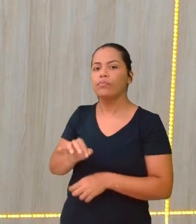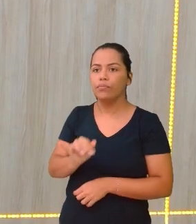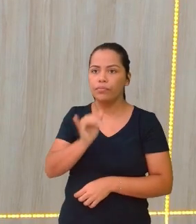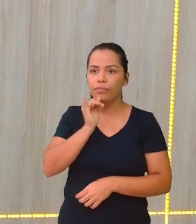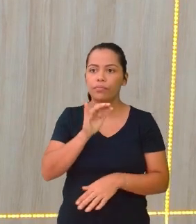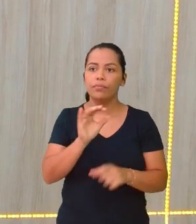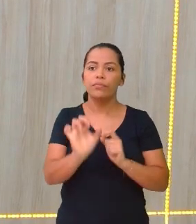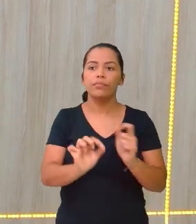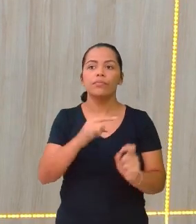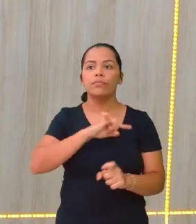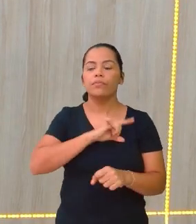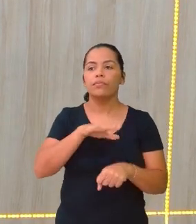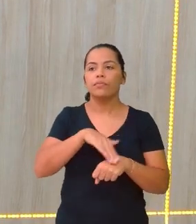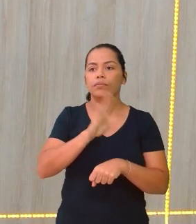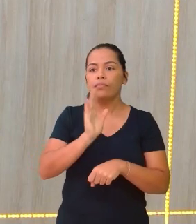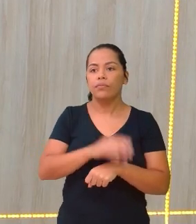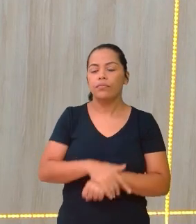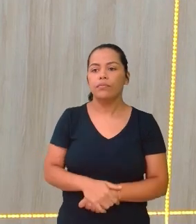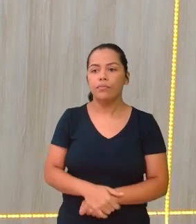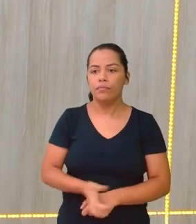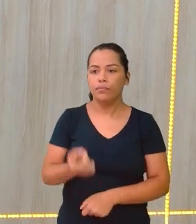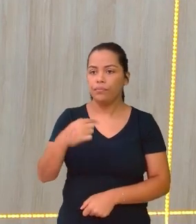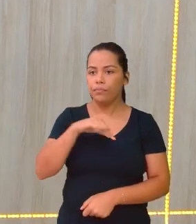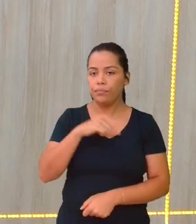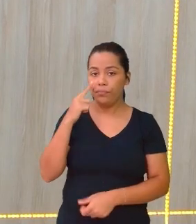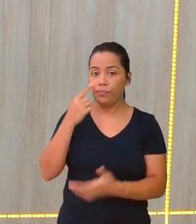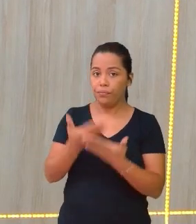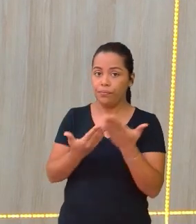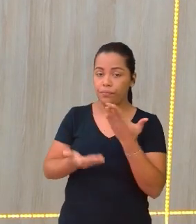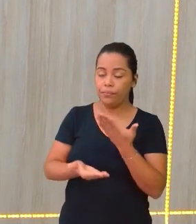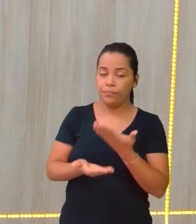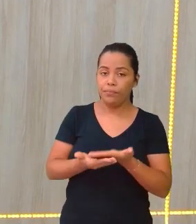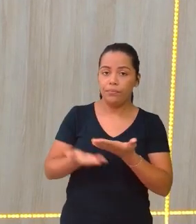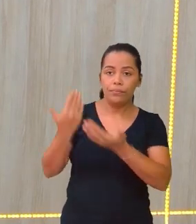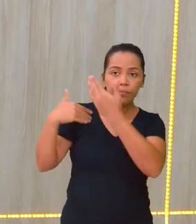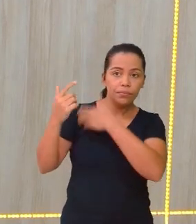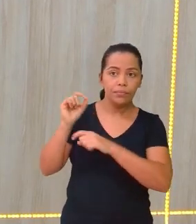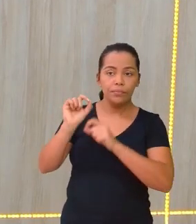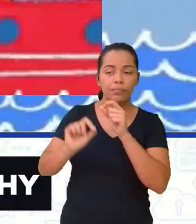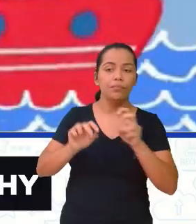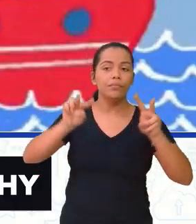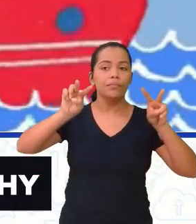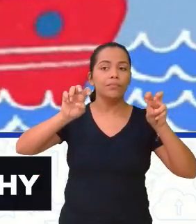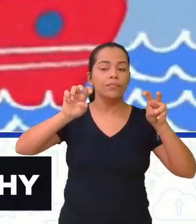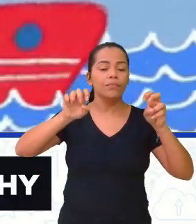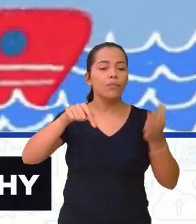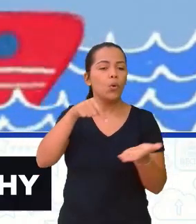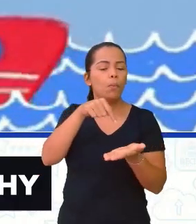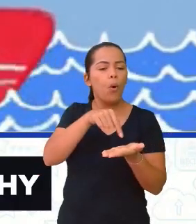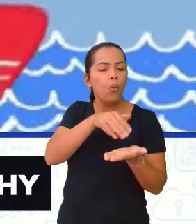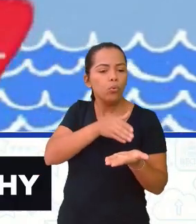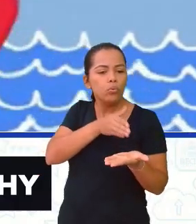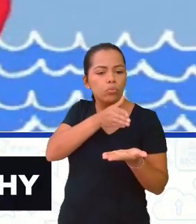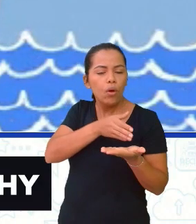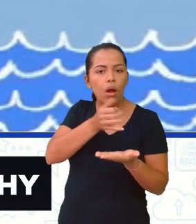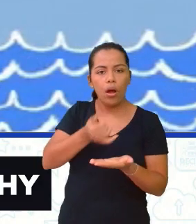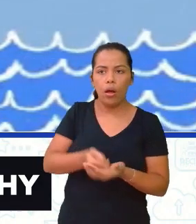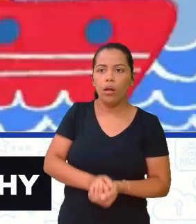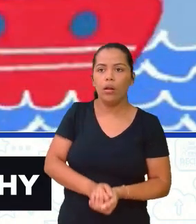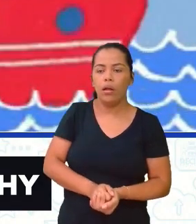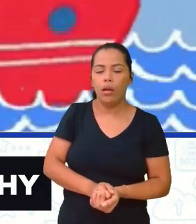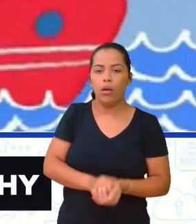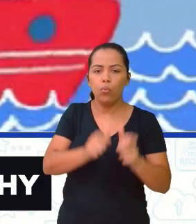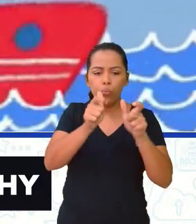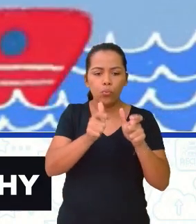O é que nós temos mais? Trabalhamos também na aula passada em relação ao ponto material. Então, aí nós temos um